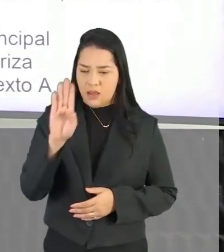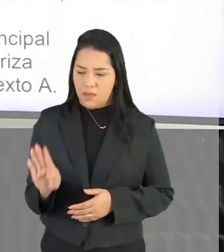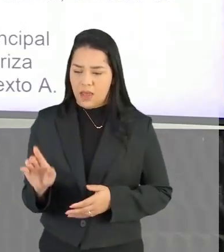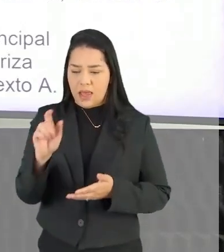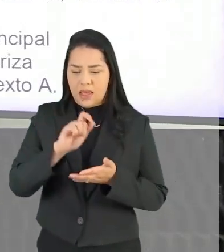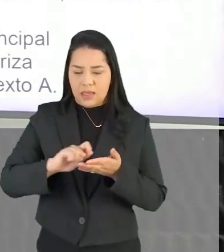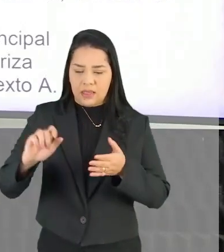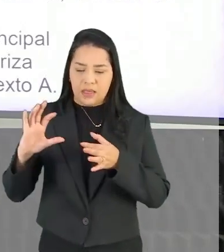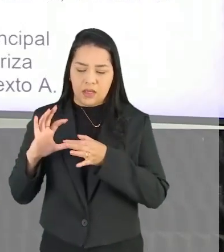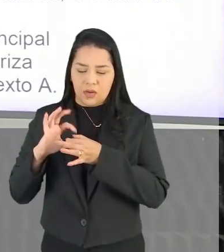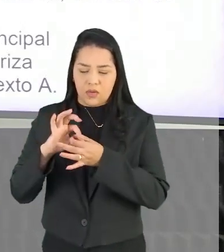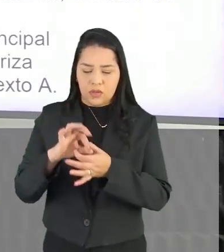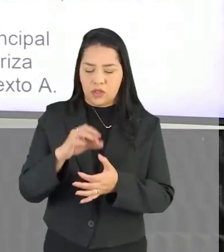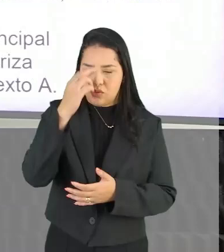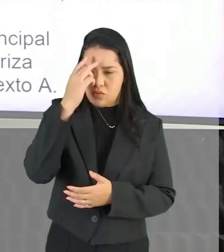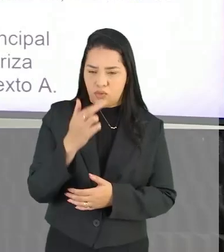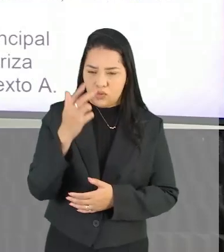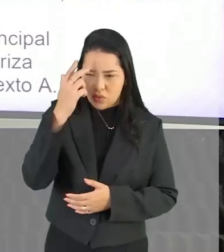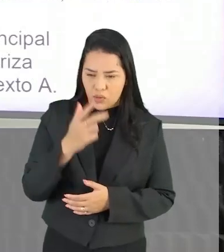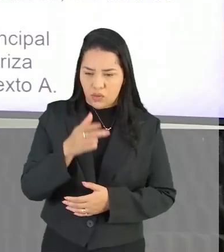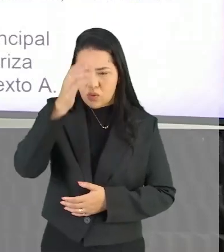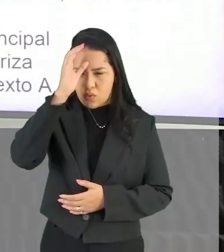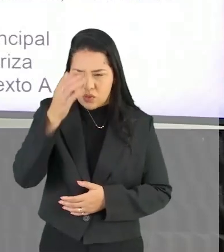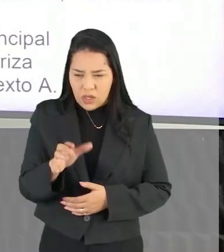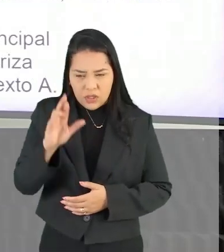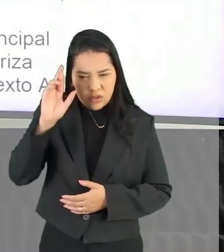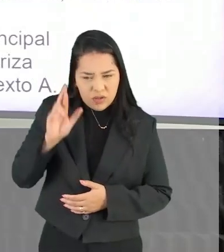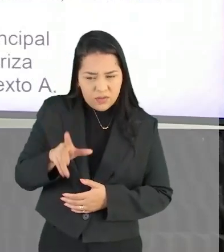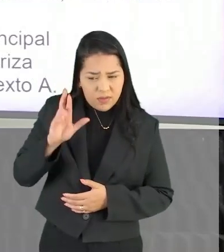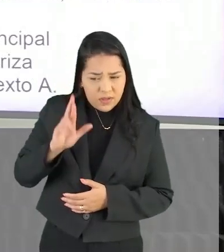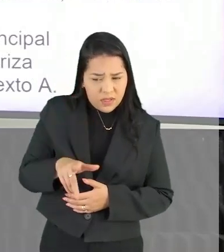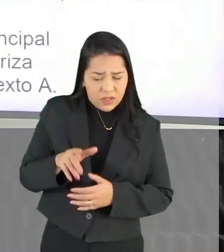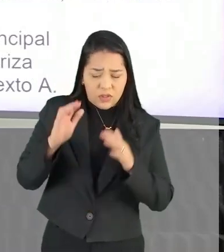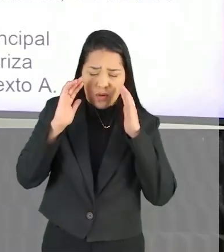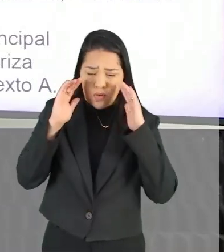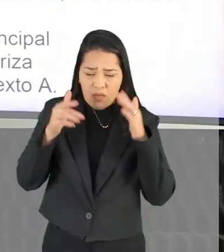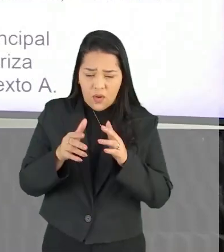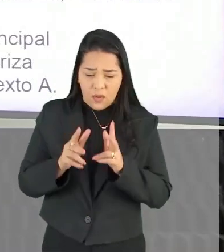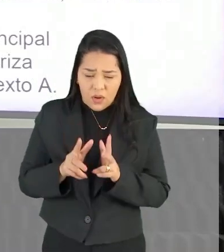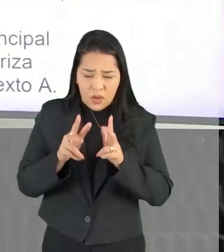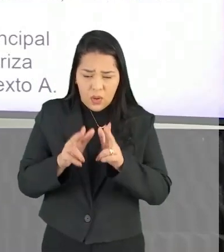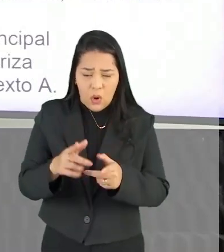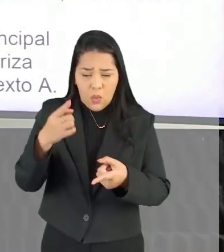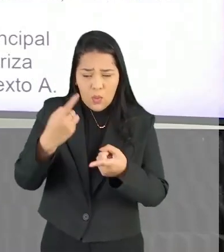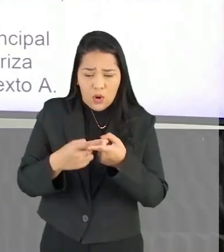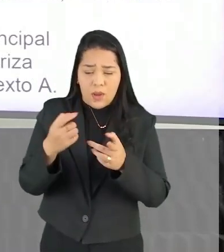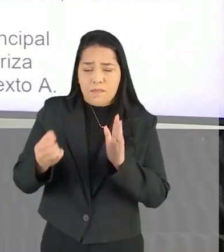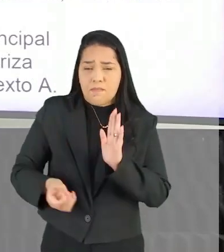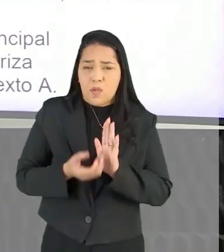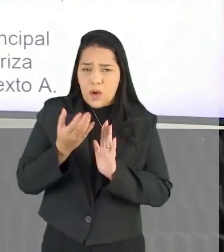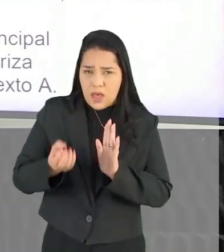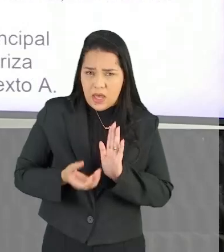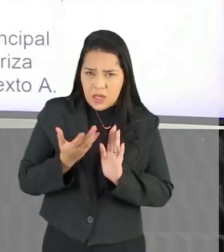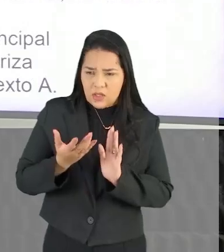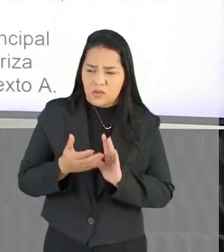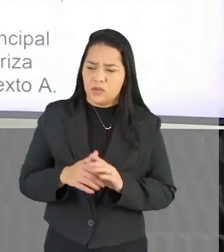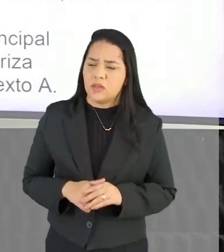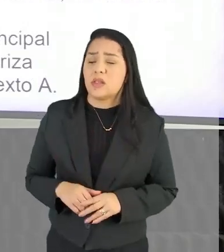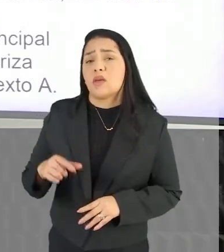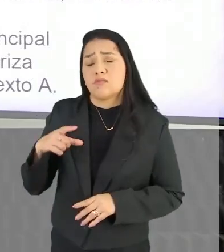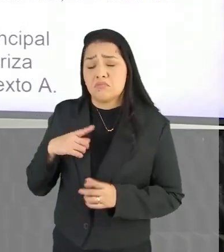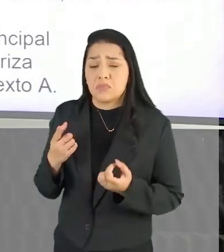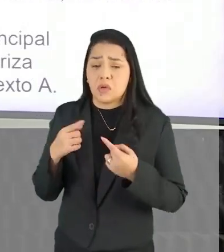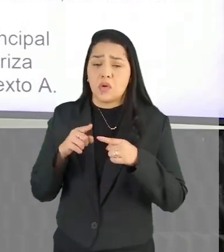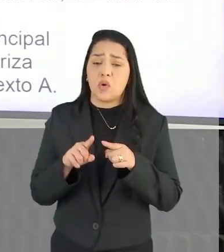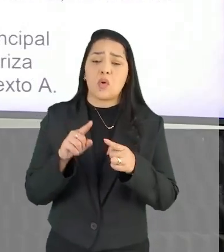Escritos em contextos históricos e culturais diversos, Enfocam o mesmo motivo poético. Ou seja, eles têm